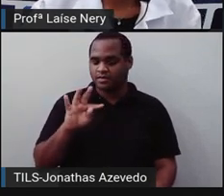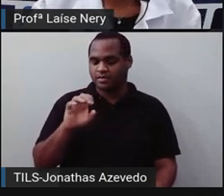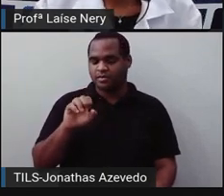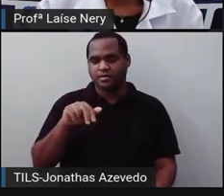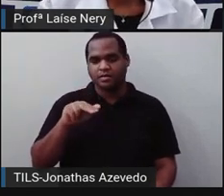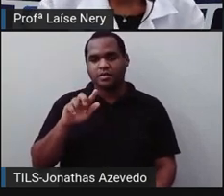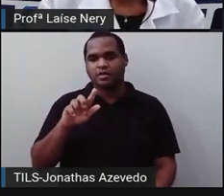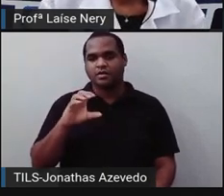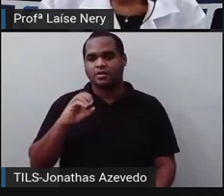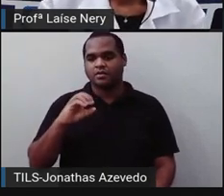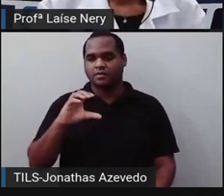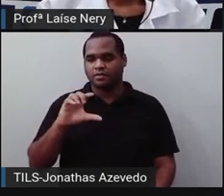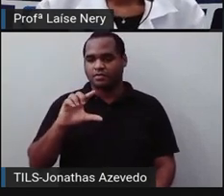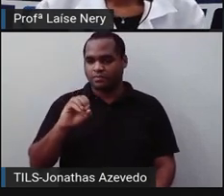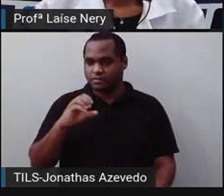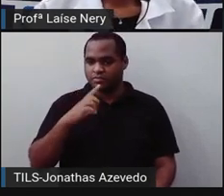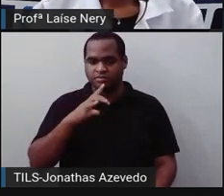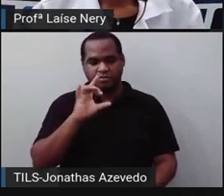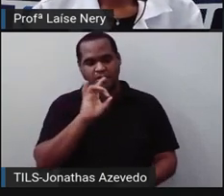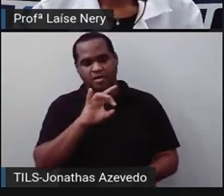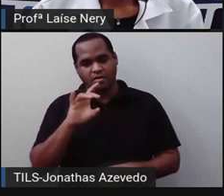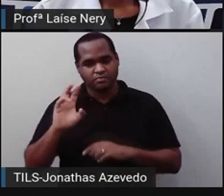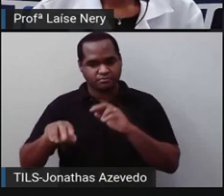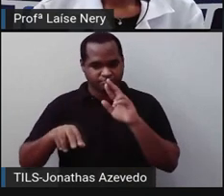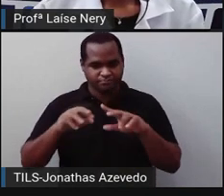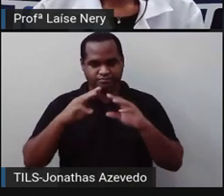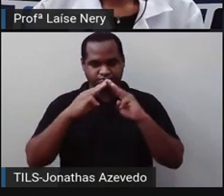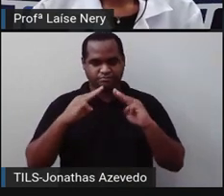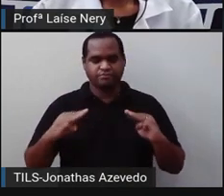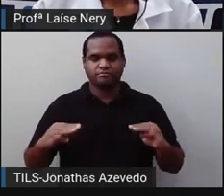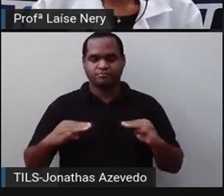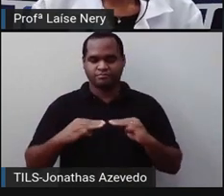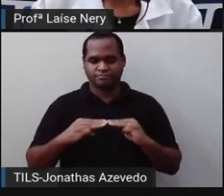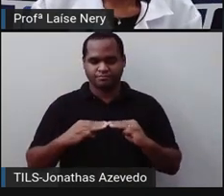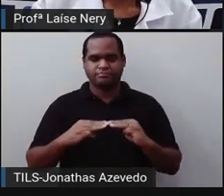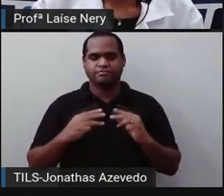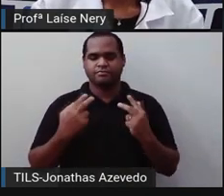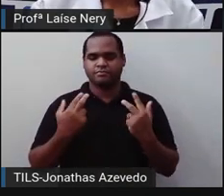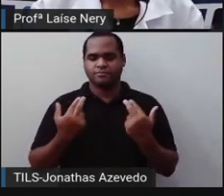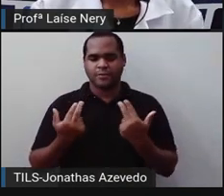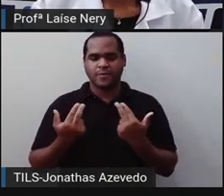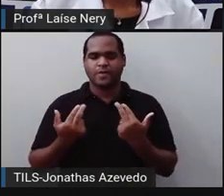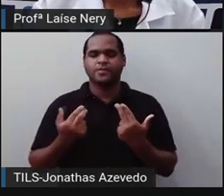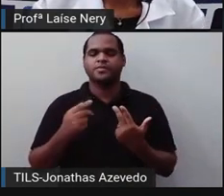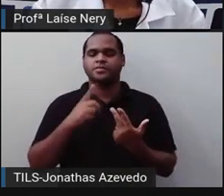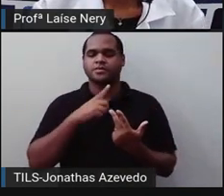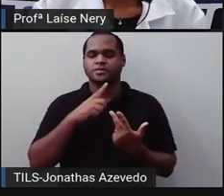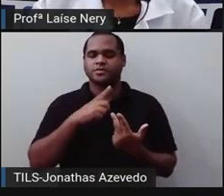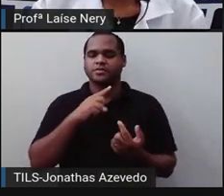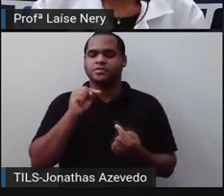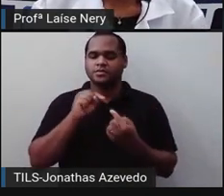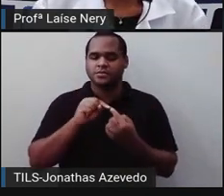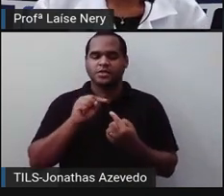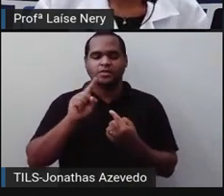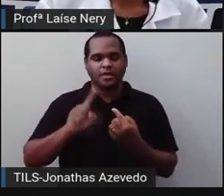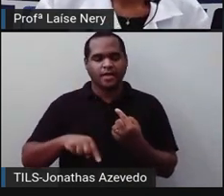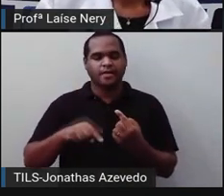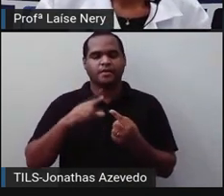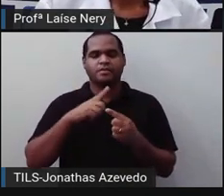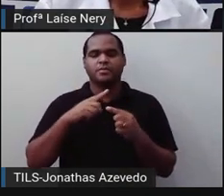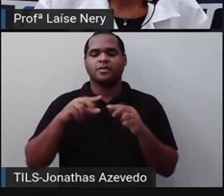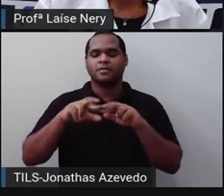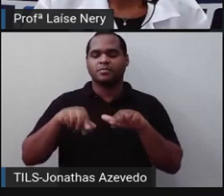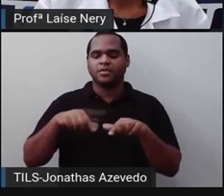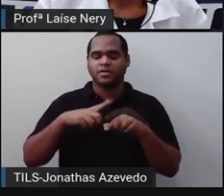faces. Na pirâmide, da mesma forma, as suas faces são formadas por